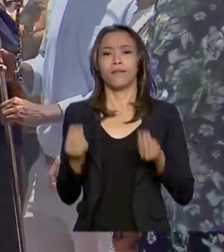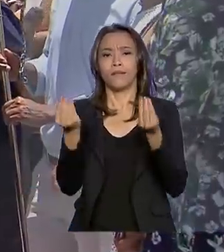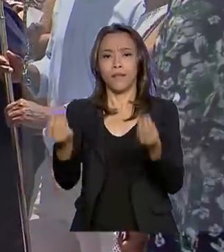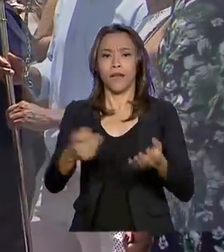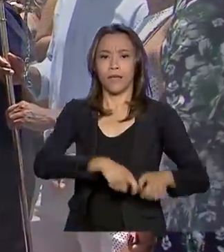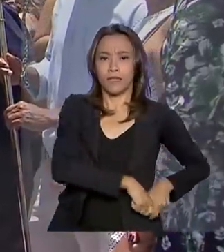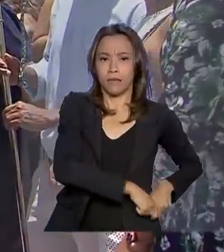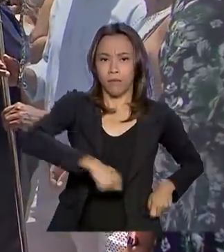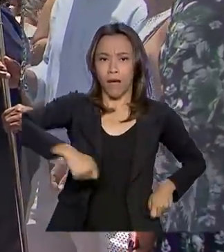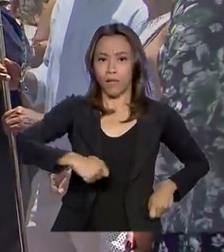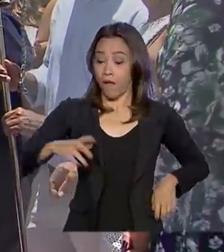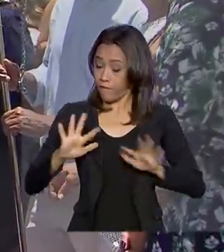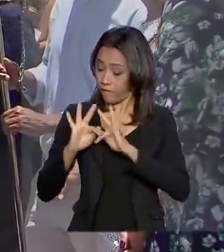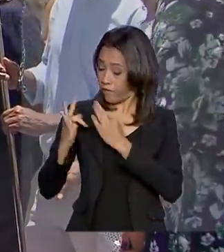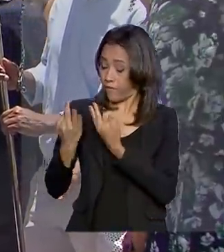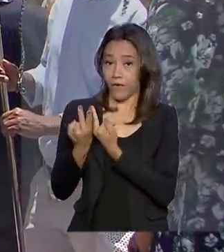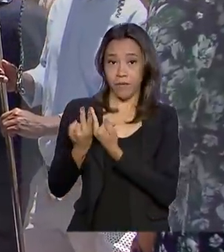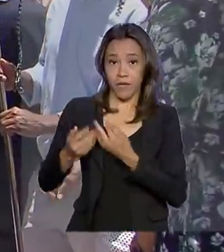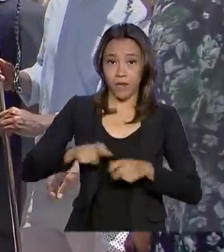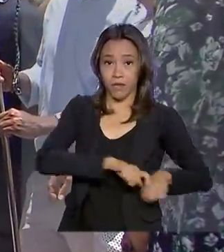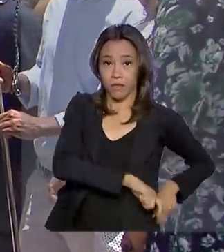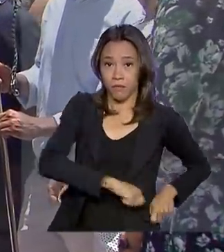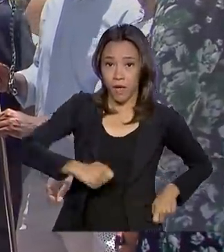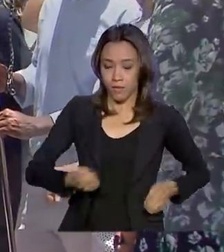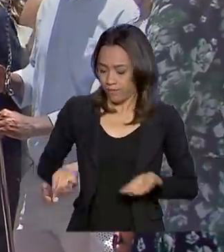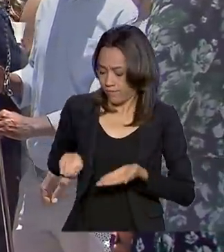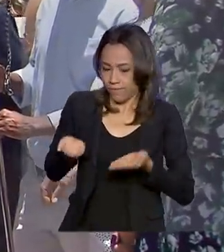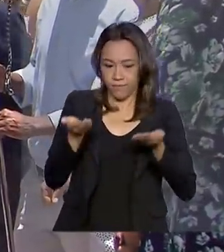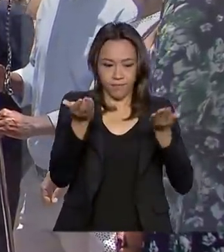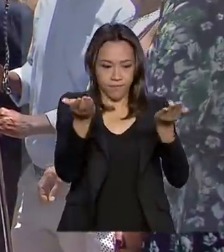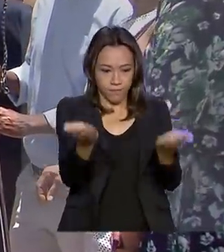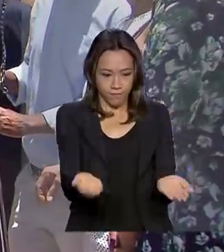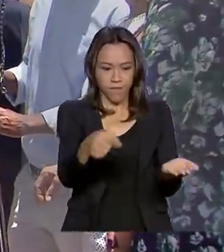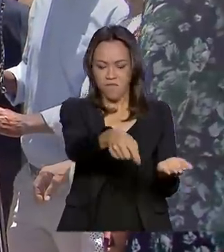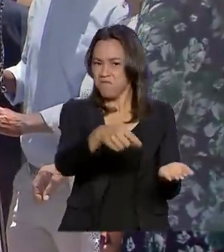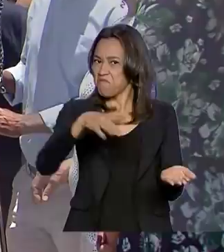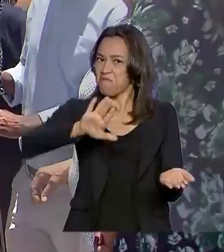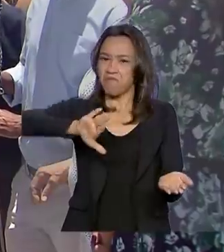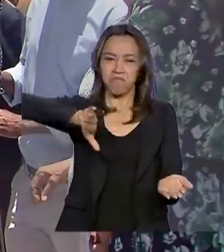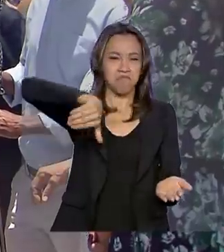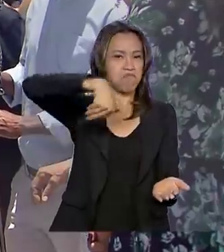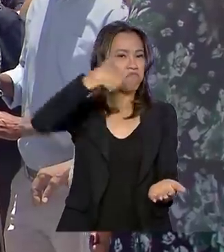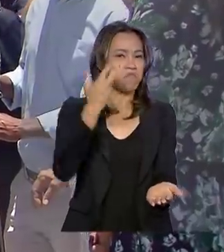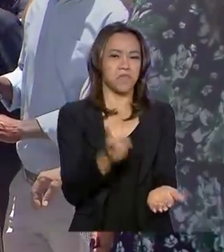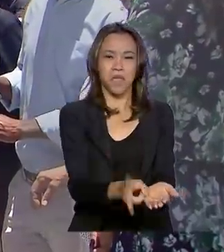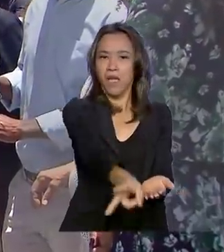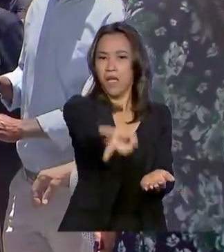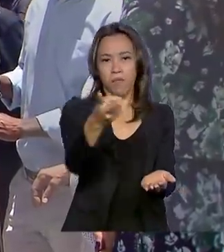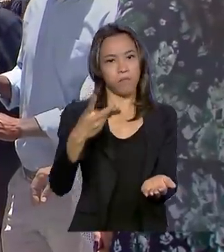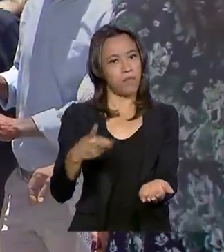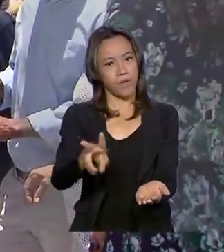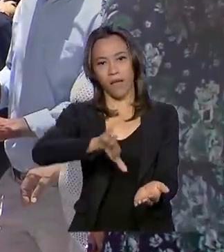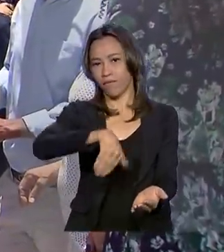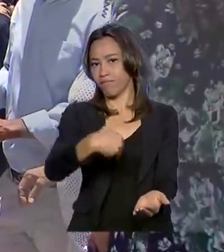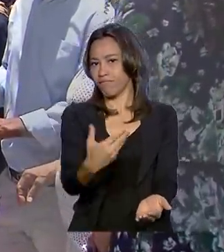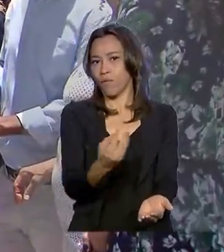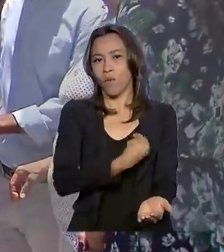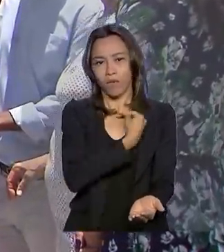mãos dos familiares dos militares. Eles vão carregar a arma para o resto da carreira e saem daqui